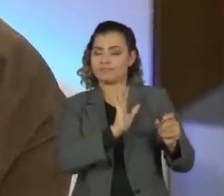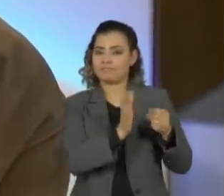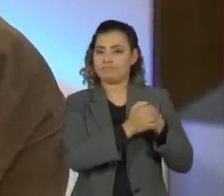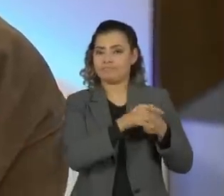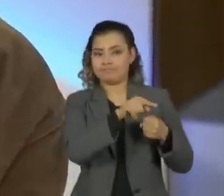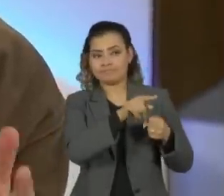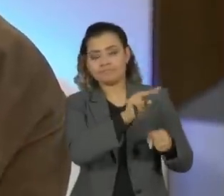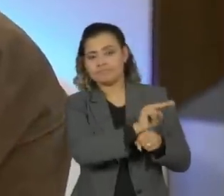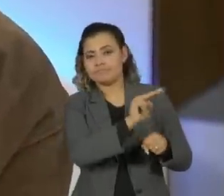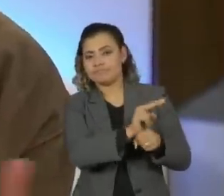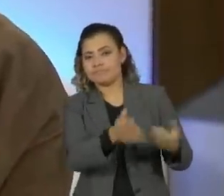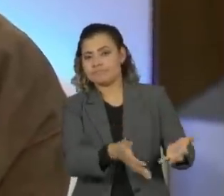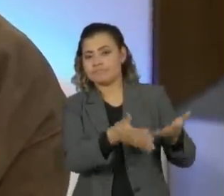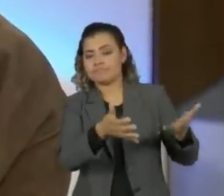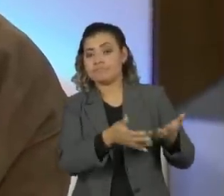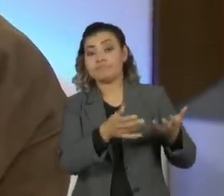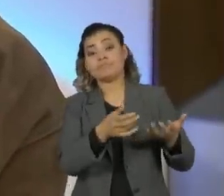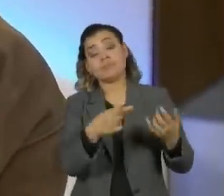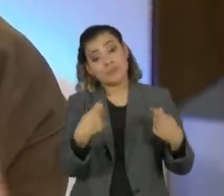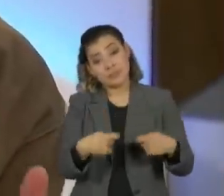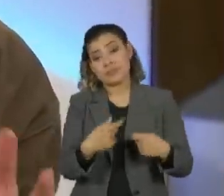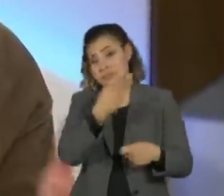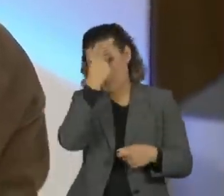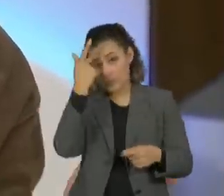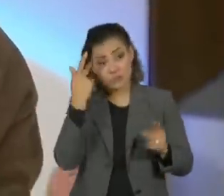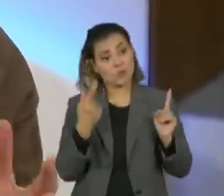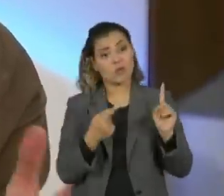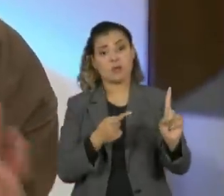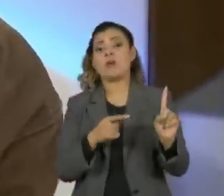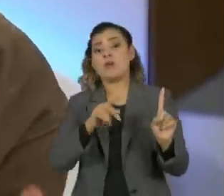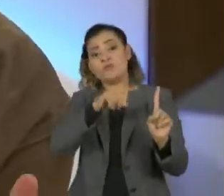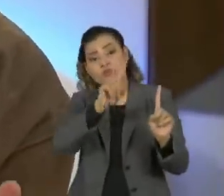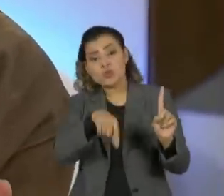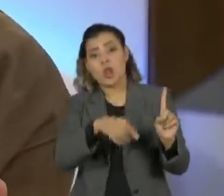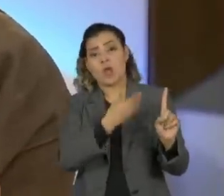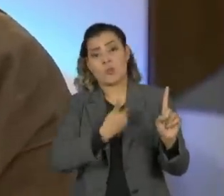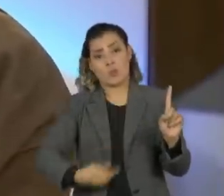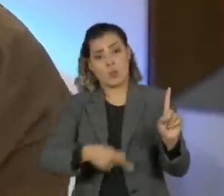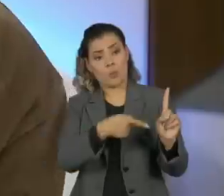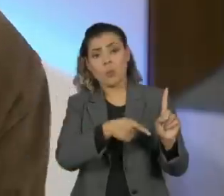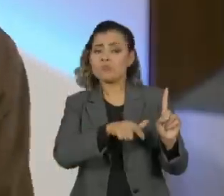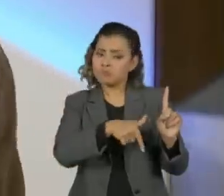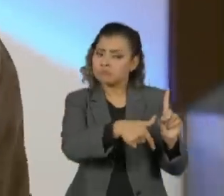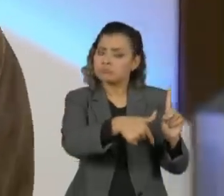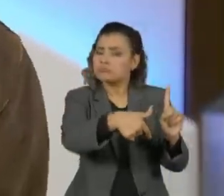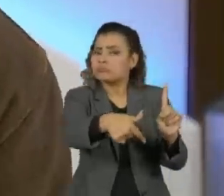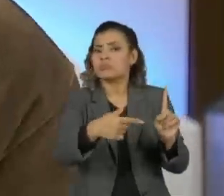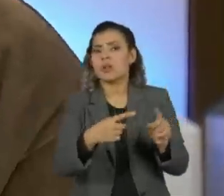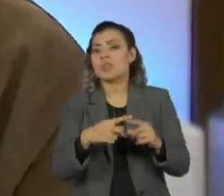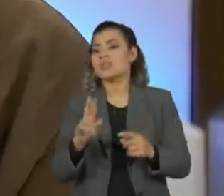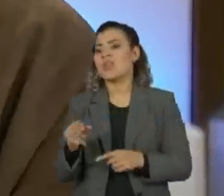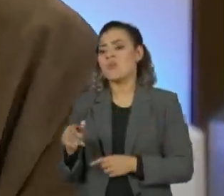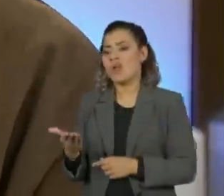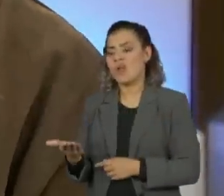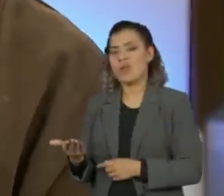indevida, porque você tem que ter um cara que é um funcionário público que funcione, e não uma figura